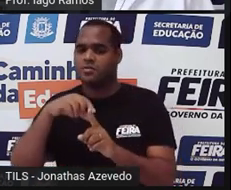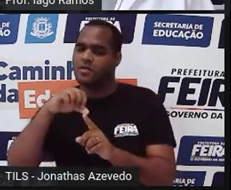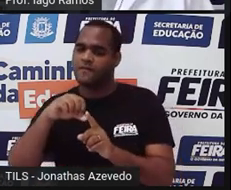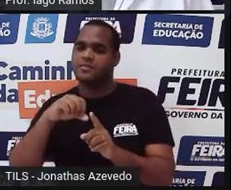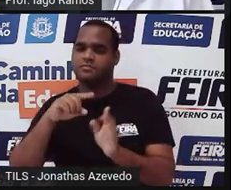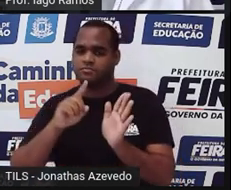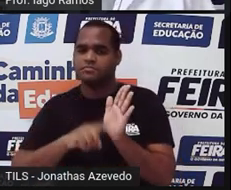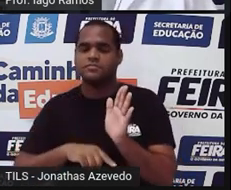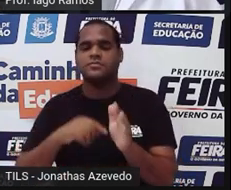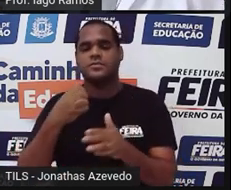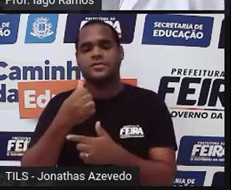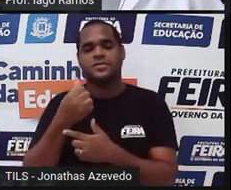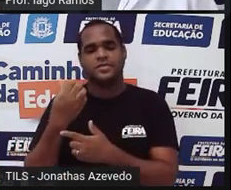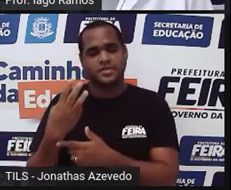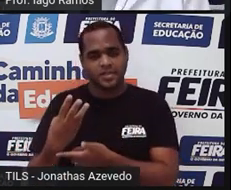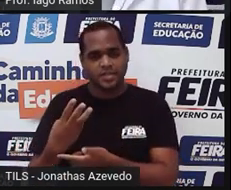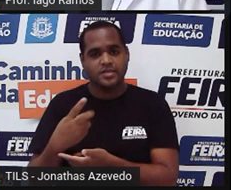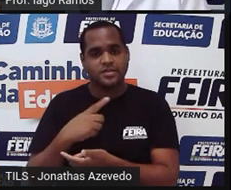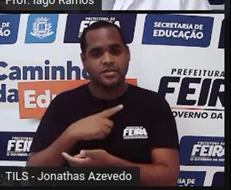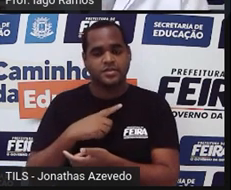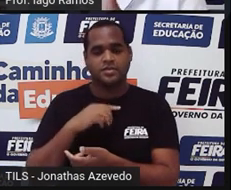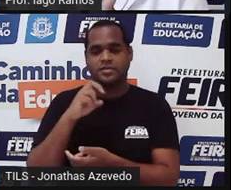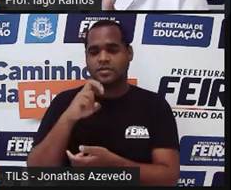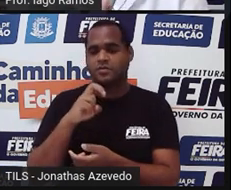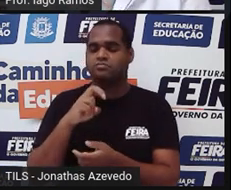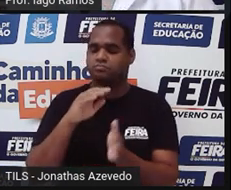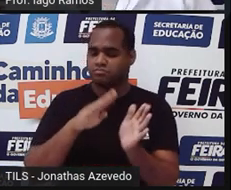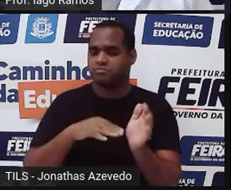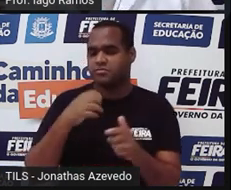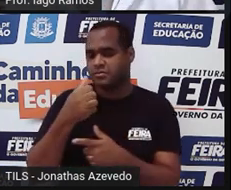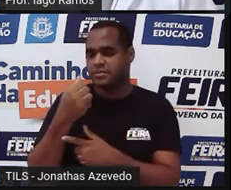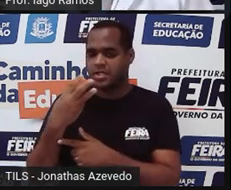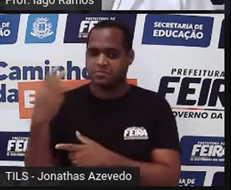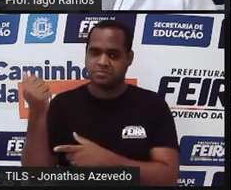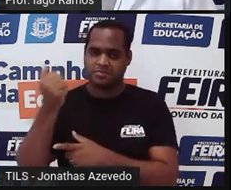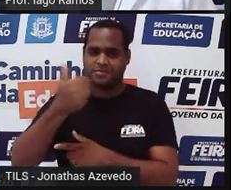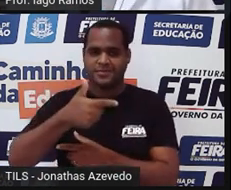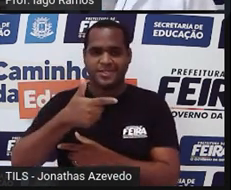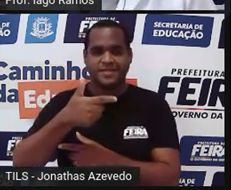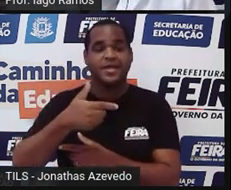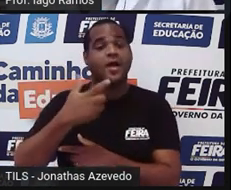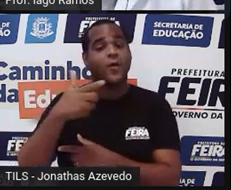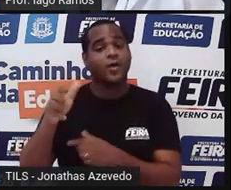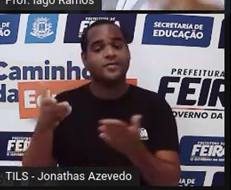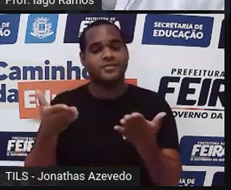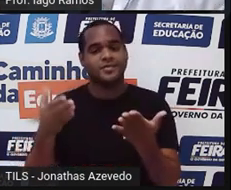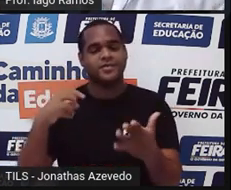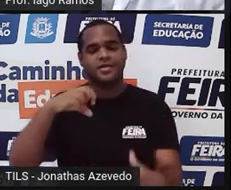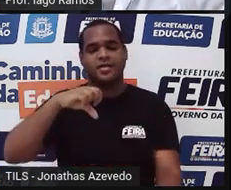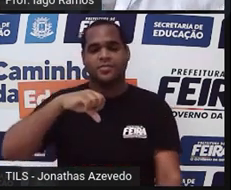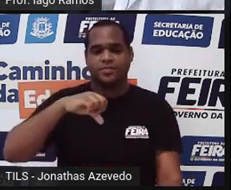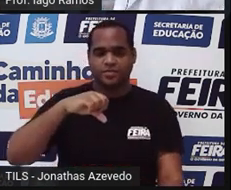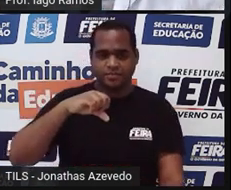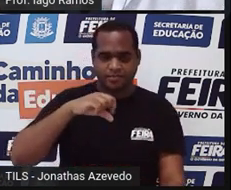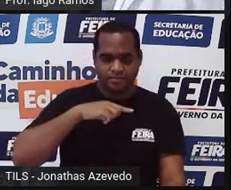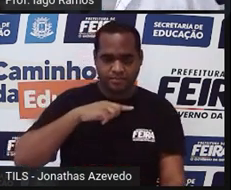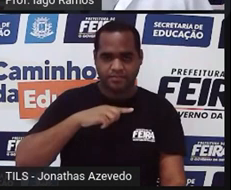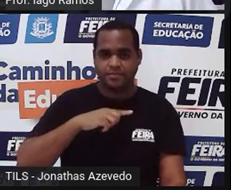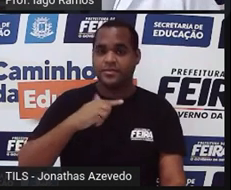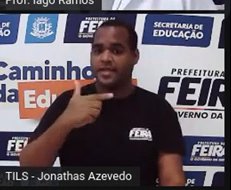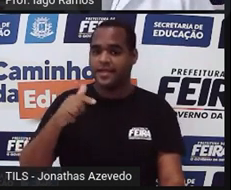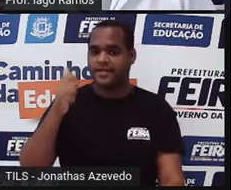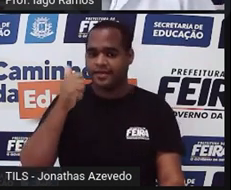4 com 9, 13. 5 é menor do que 13. Beleza. Agora o lado 9 teria que ser menor